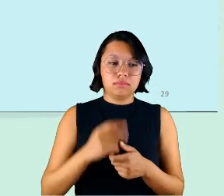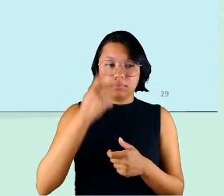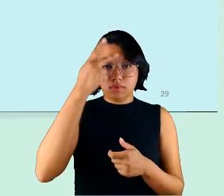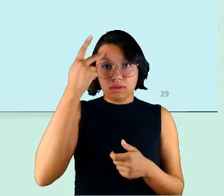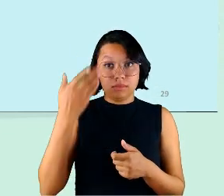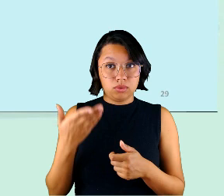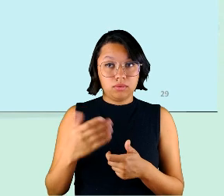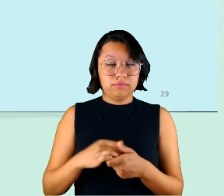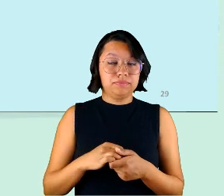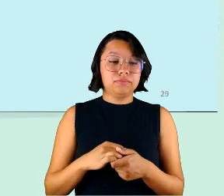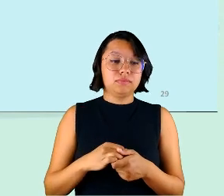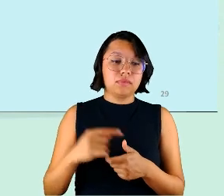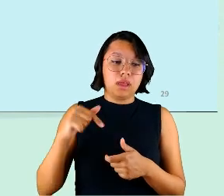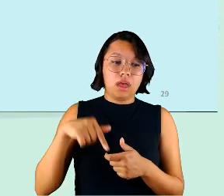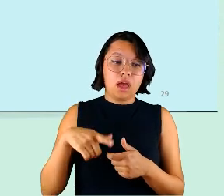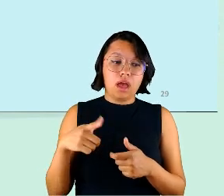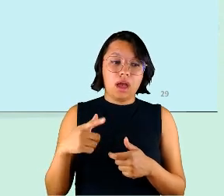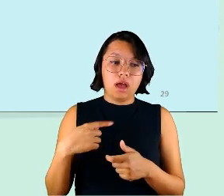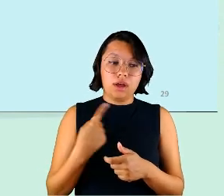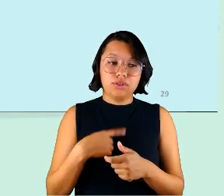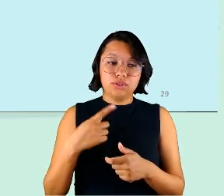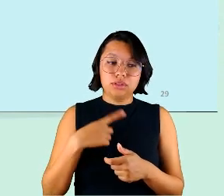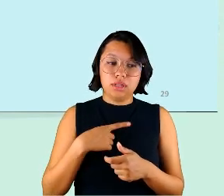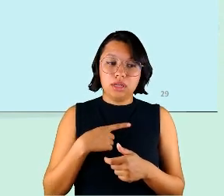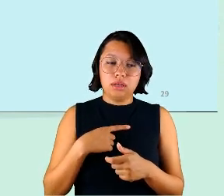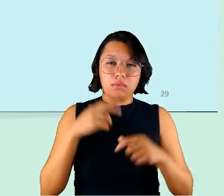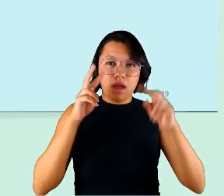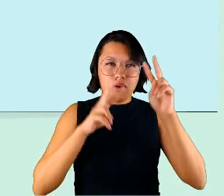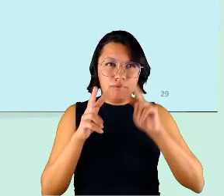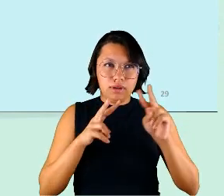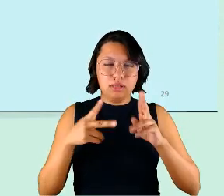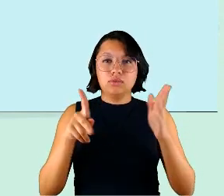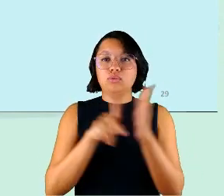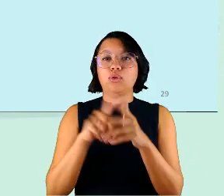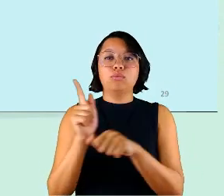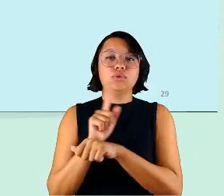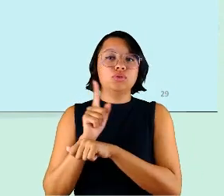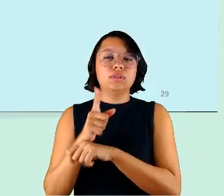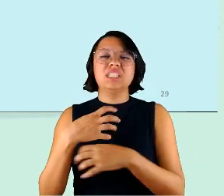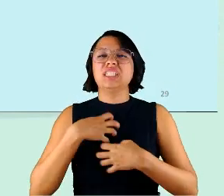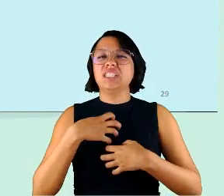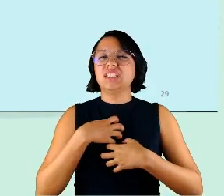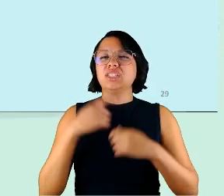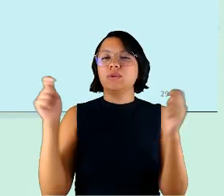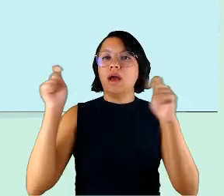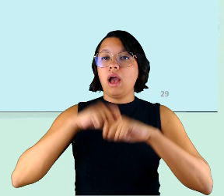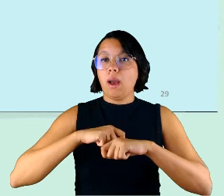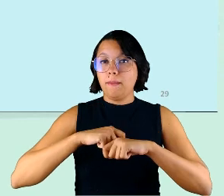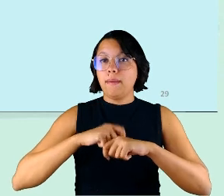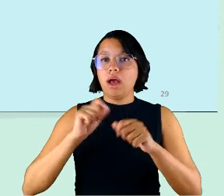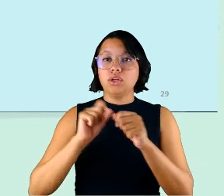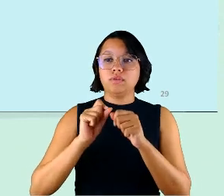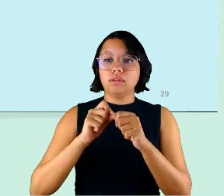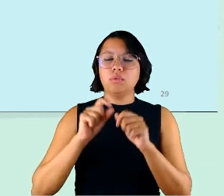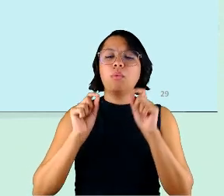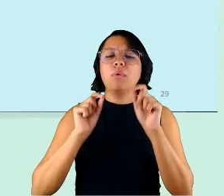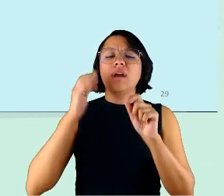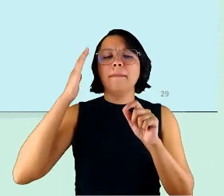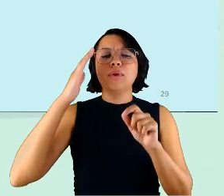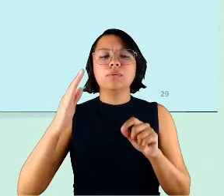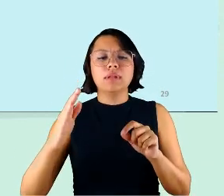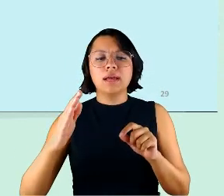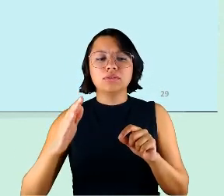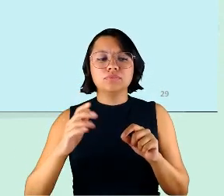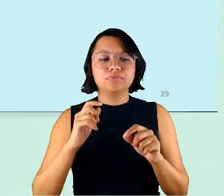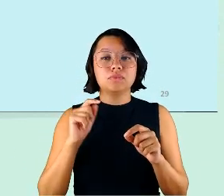e aqui a gente tem uma avaliação dos próprios gestores se eles se sentiam capazes de estabelecer prioridades isso aqui